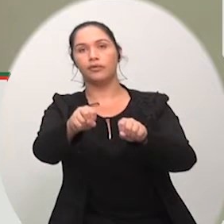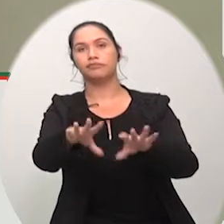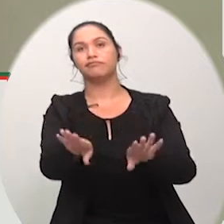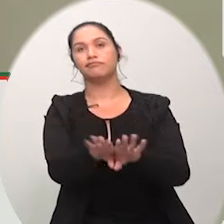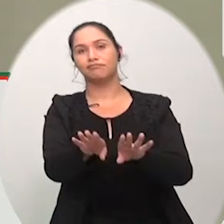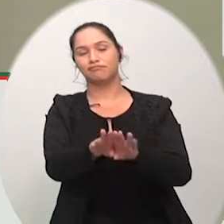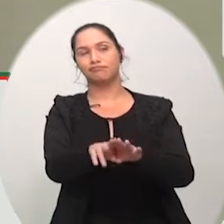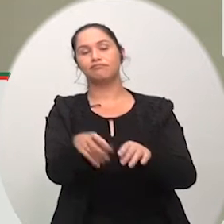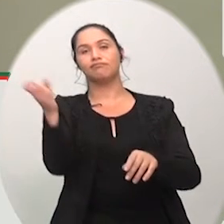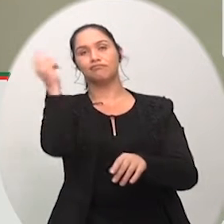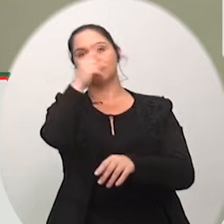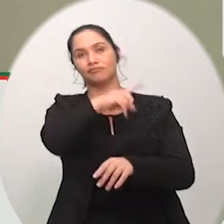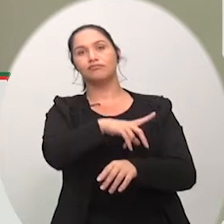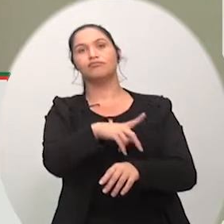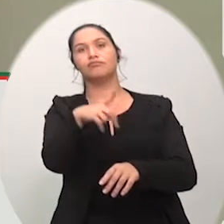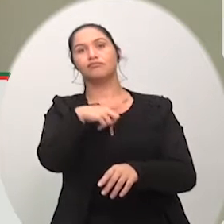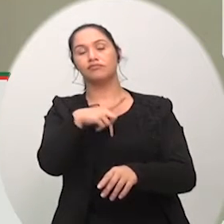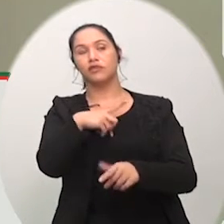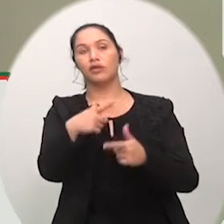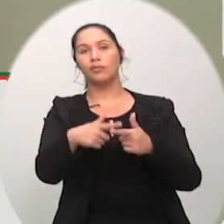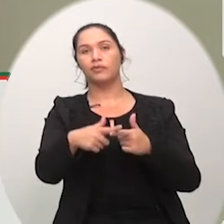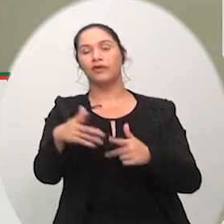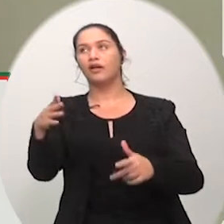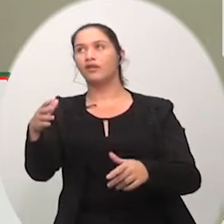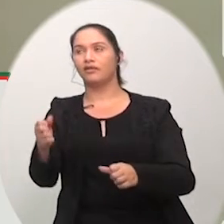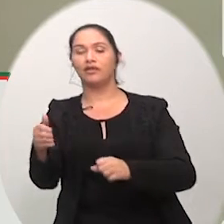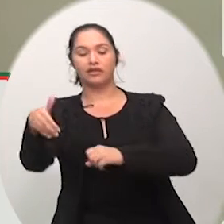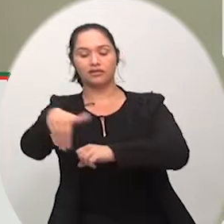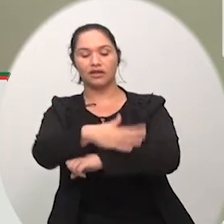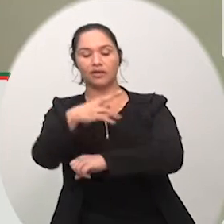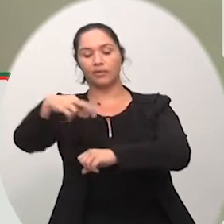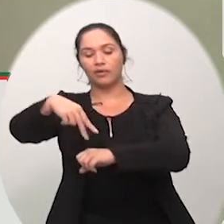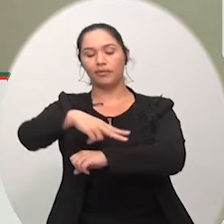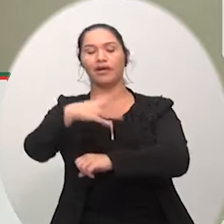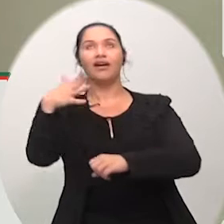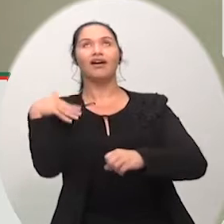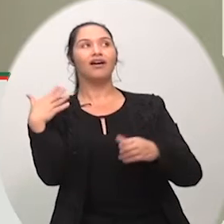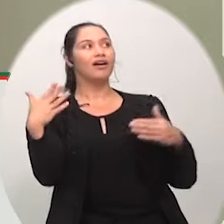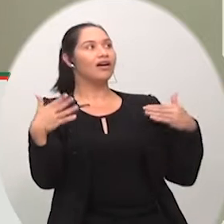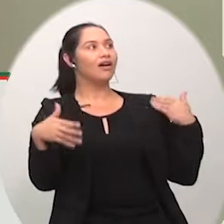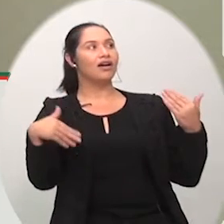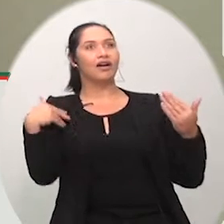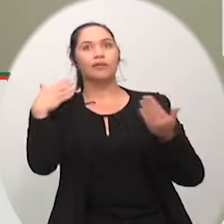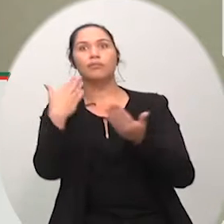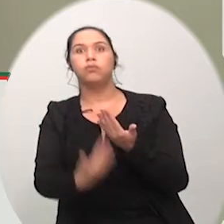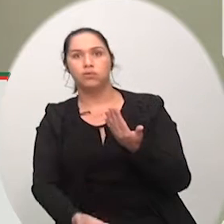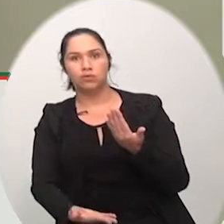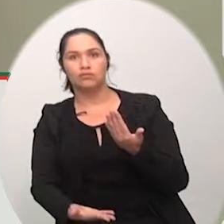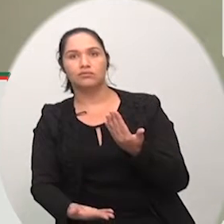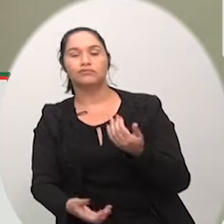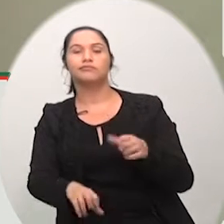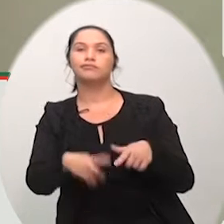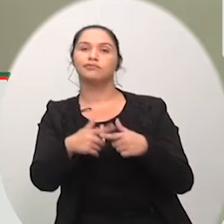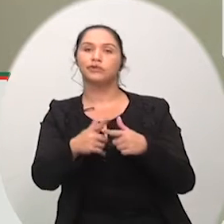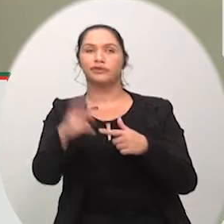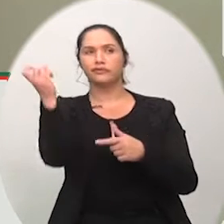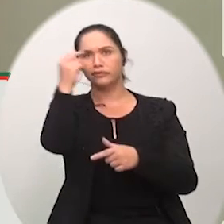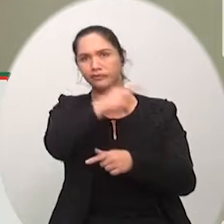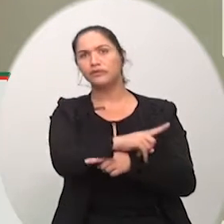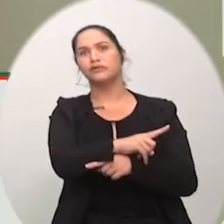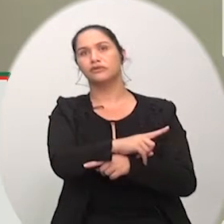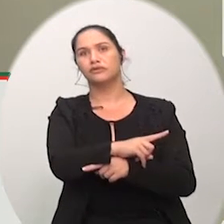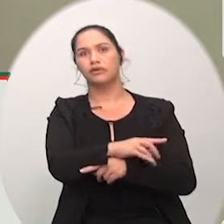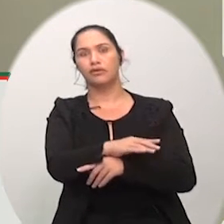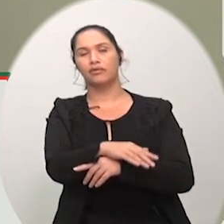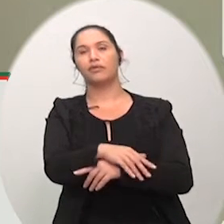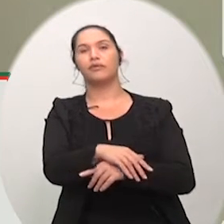caminhar em passear aqui devido ao estado que se encontra as nossas calçadas mas levantei esse assunto senhor